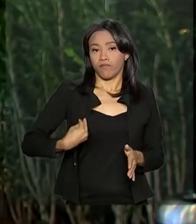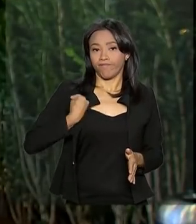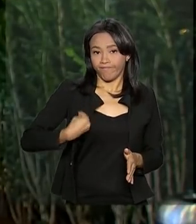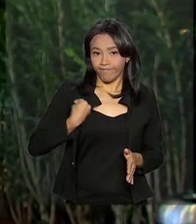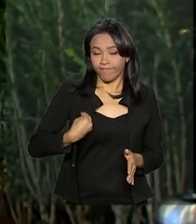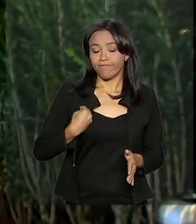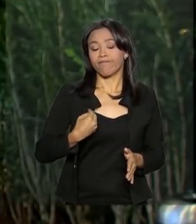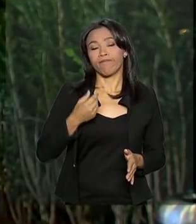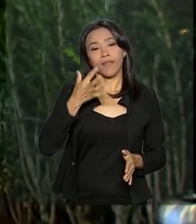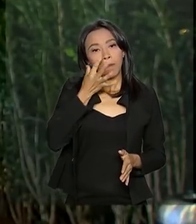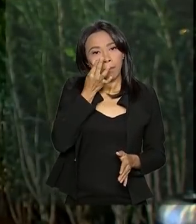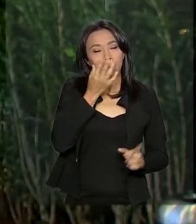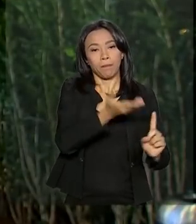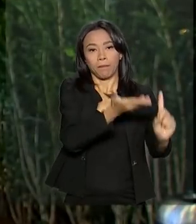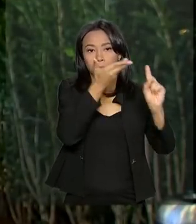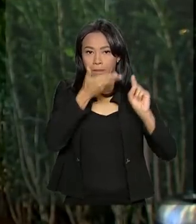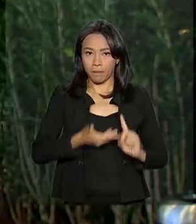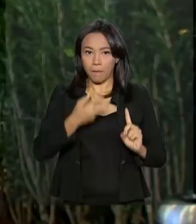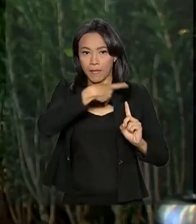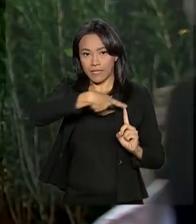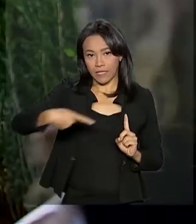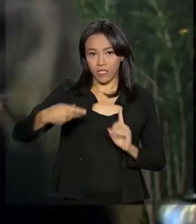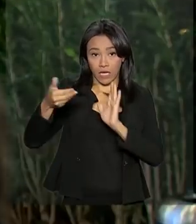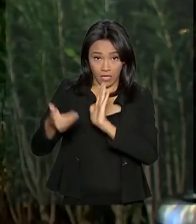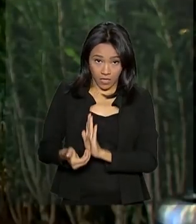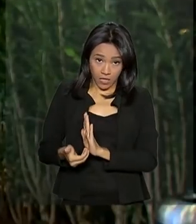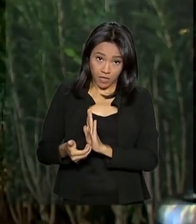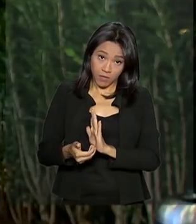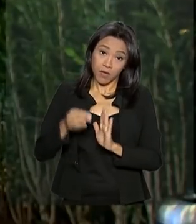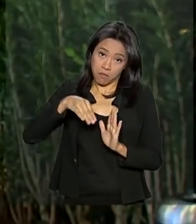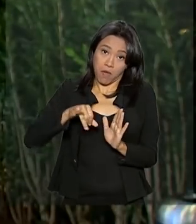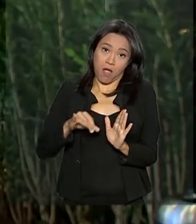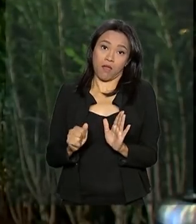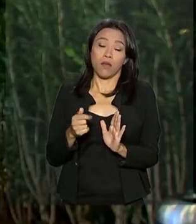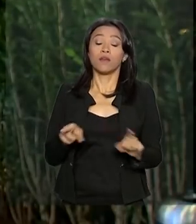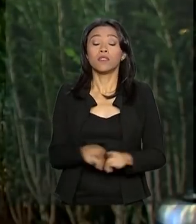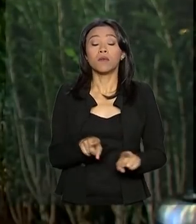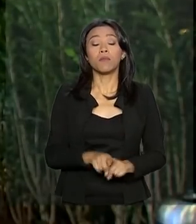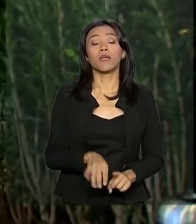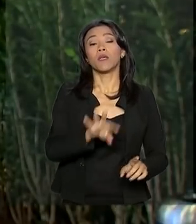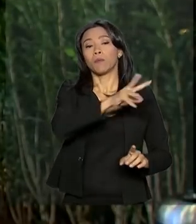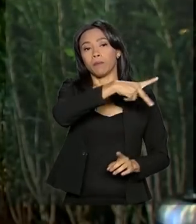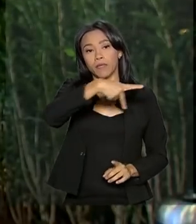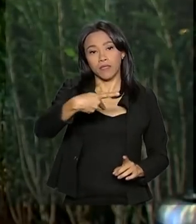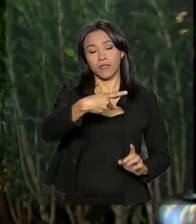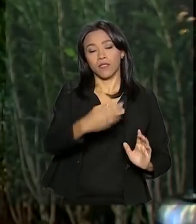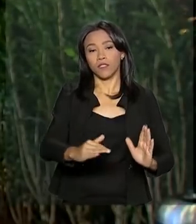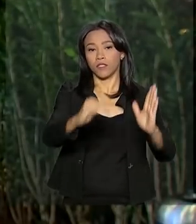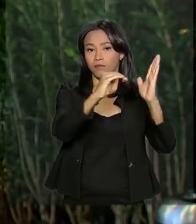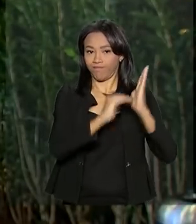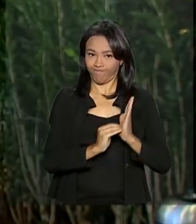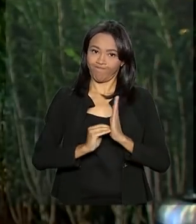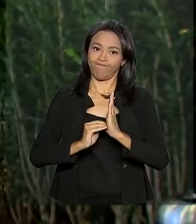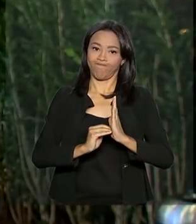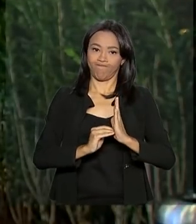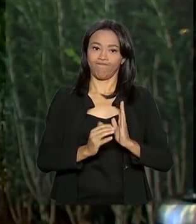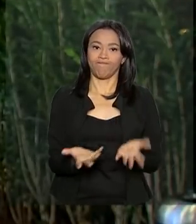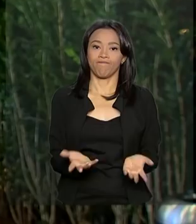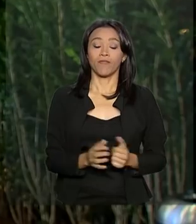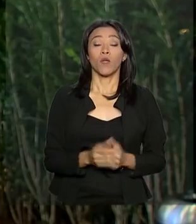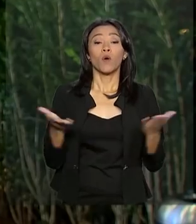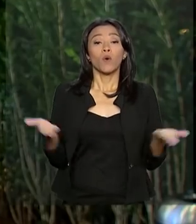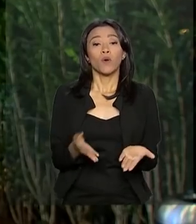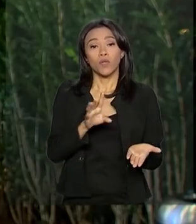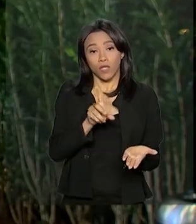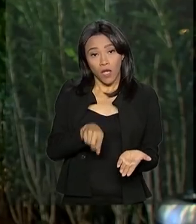a presença dos presidentes da Câmara, Rodrigo Maia, e do Senado, Davi Alcolumbre. Hoje é um dia